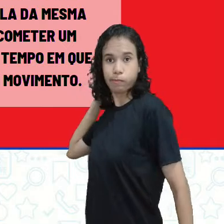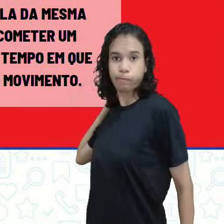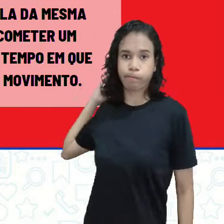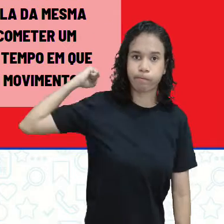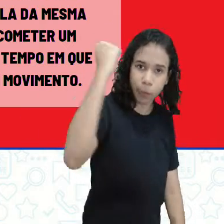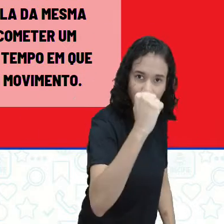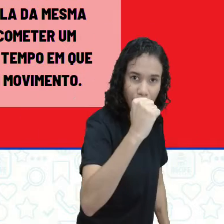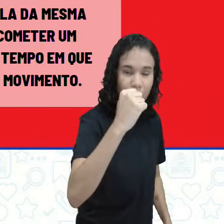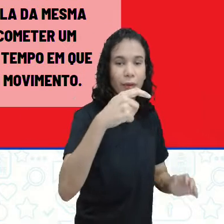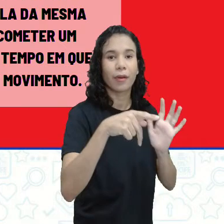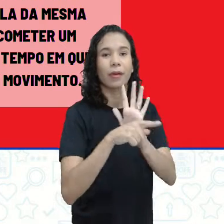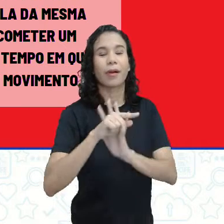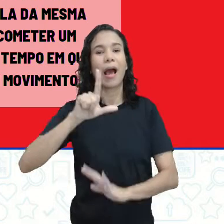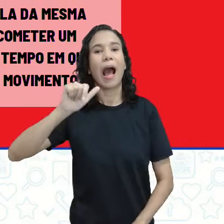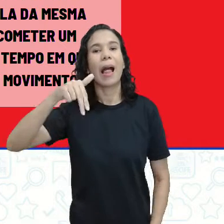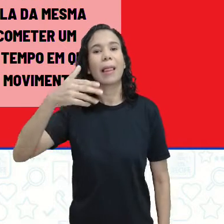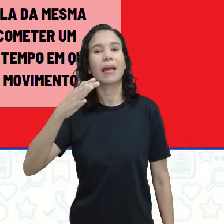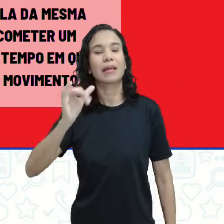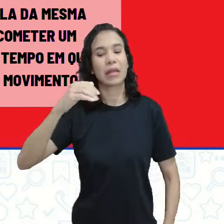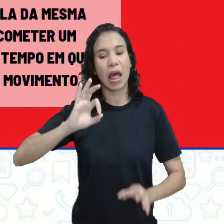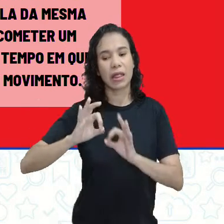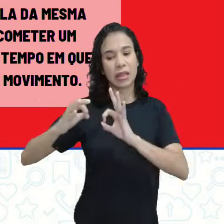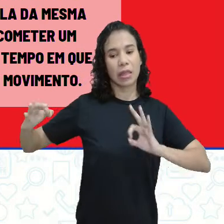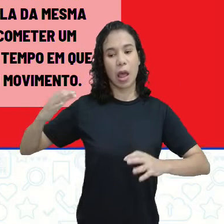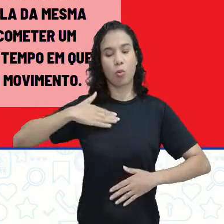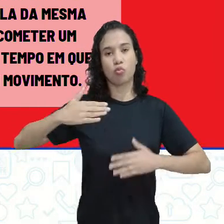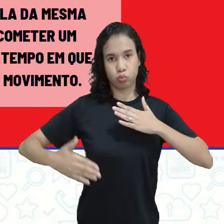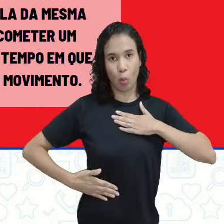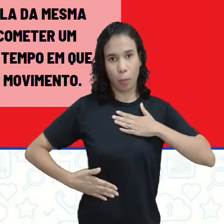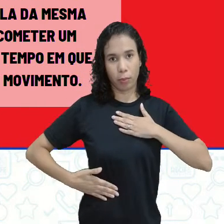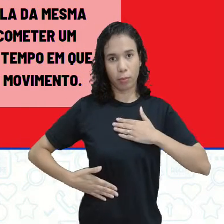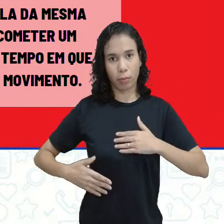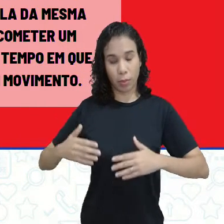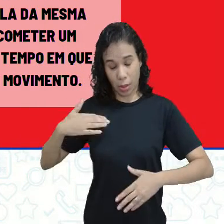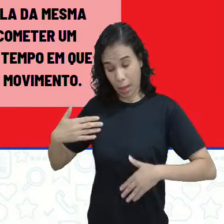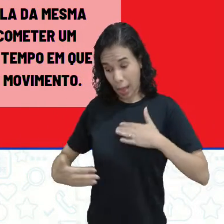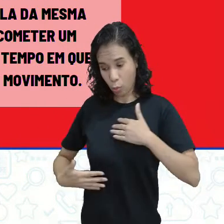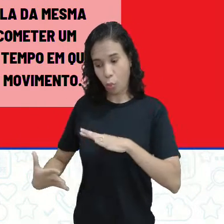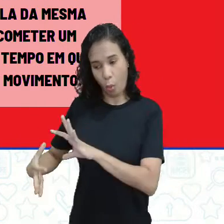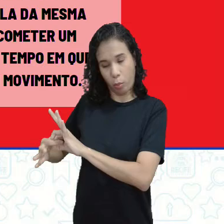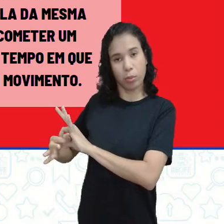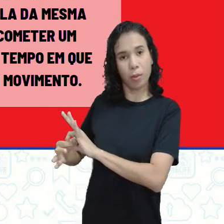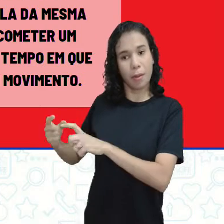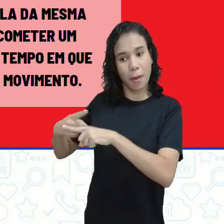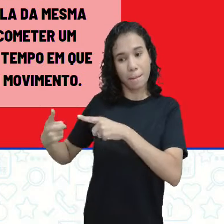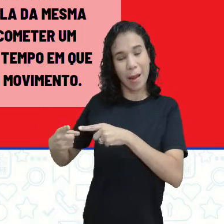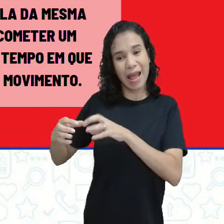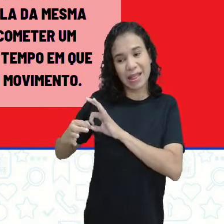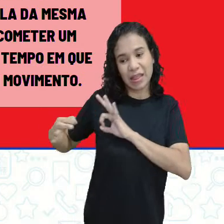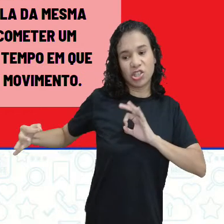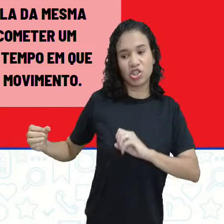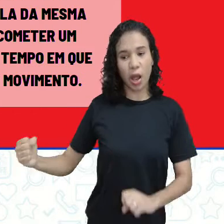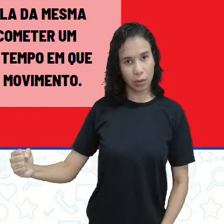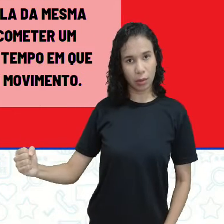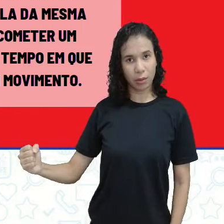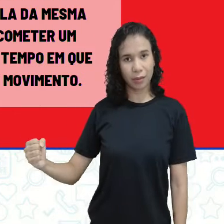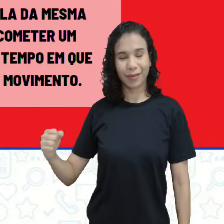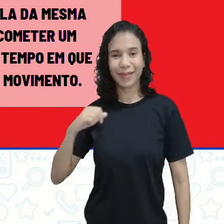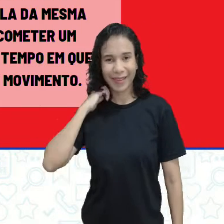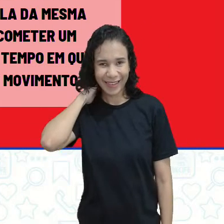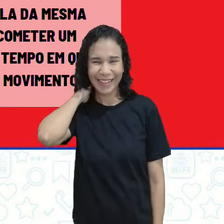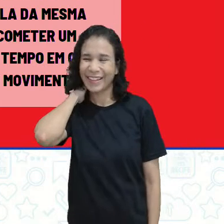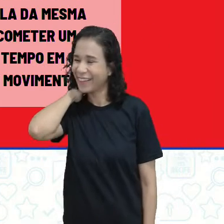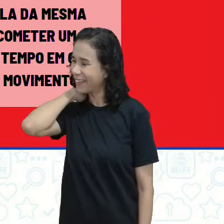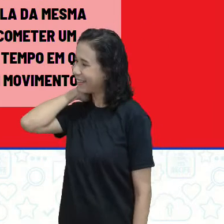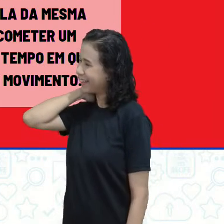arremessam. A lança está mais distante do corpo. Está no corpo, mas está ali, mais distante. Gente, é tão bom, eu